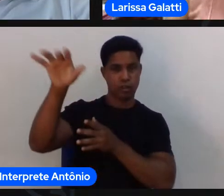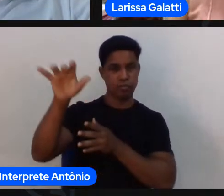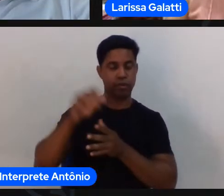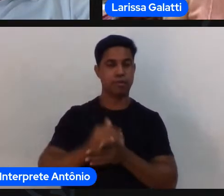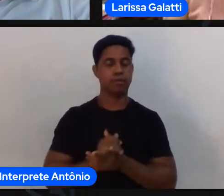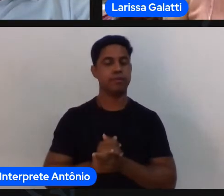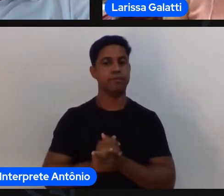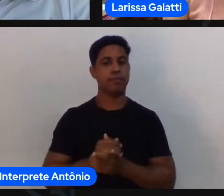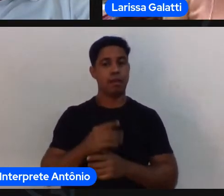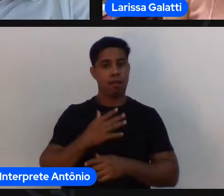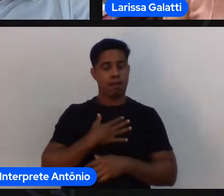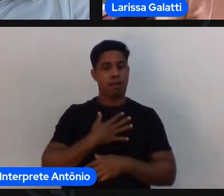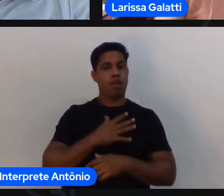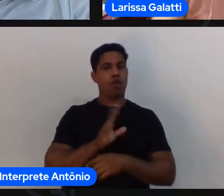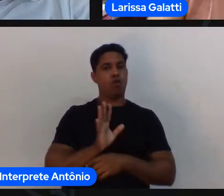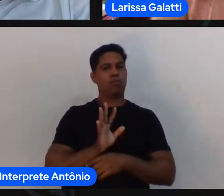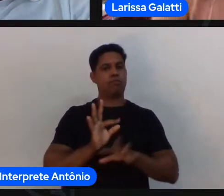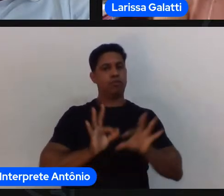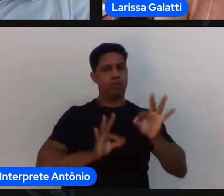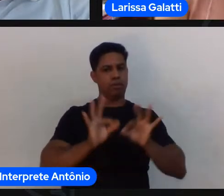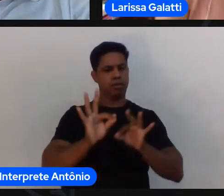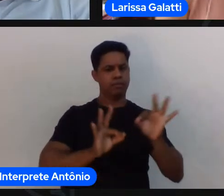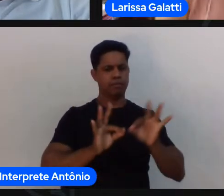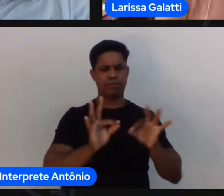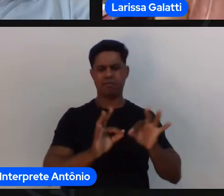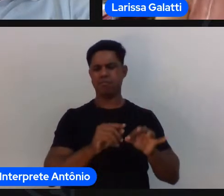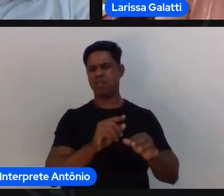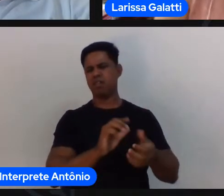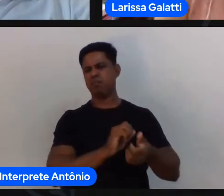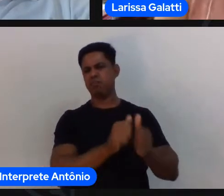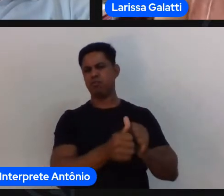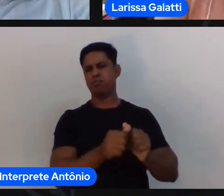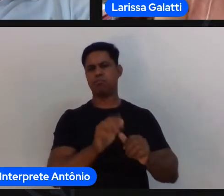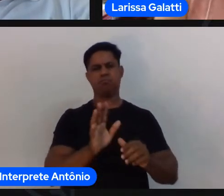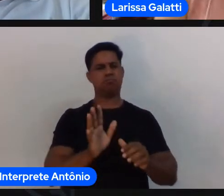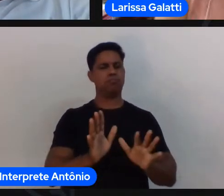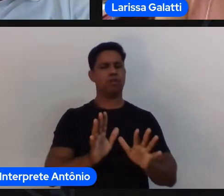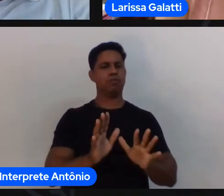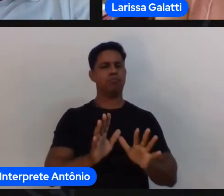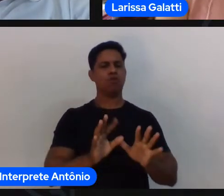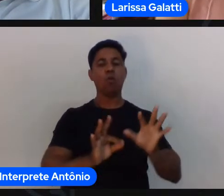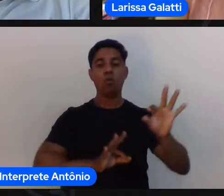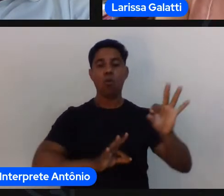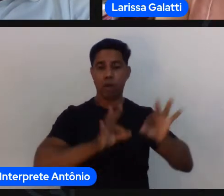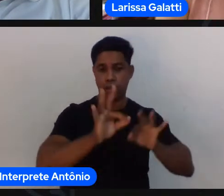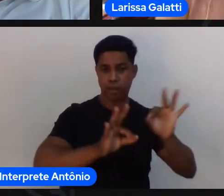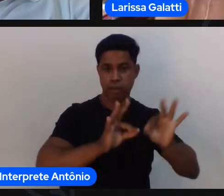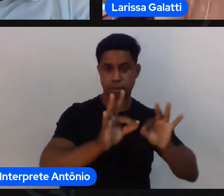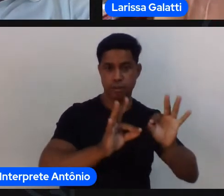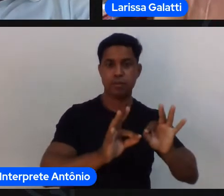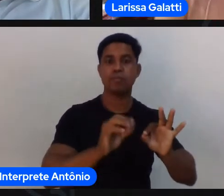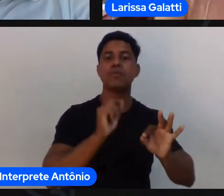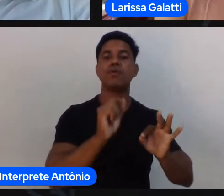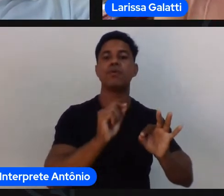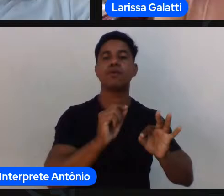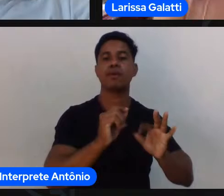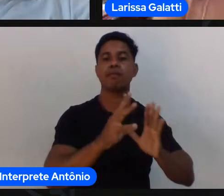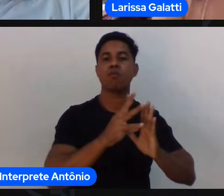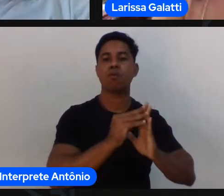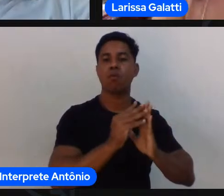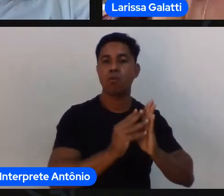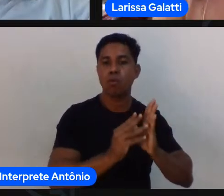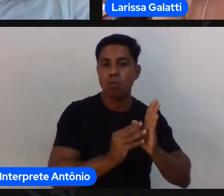por fundamentos do jogo eu organizo por conceitos um conceito importante no basquete é eu dividir a